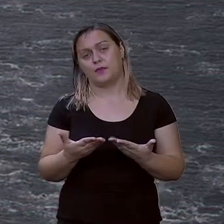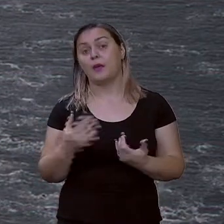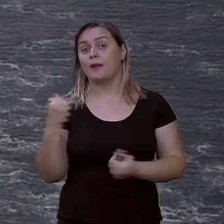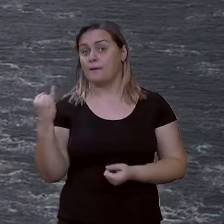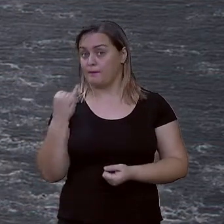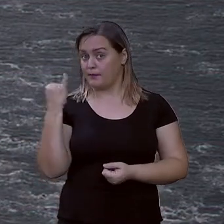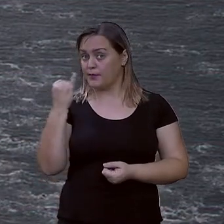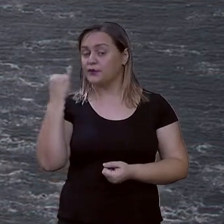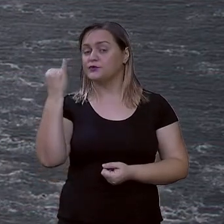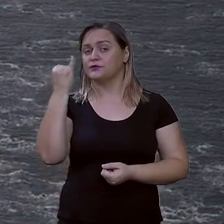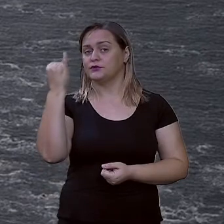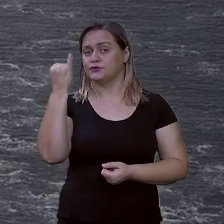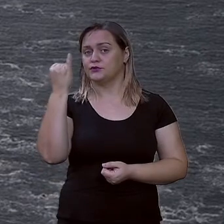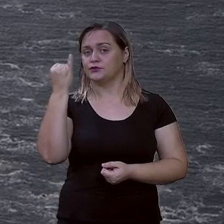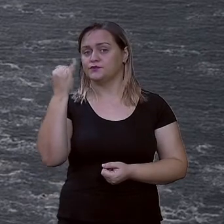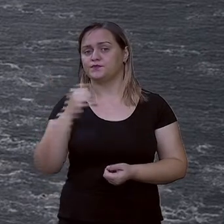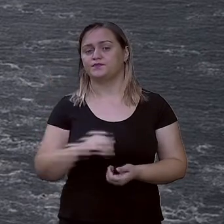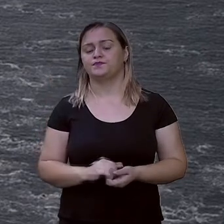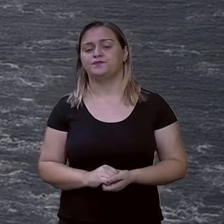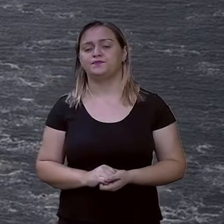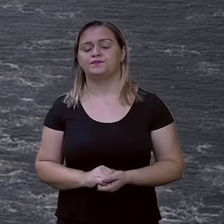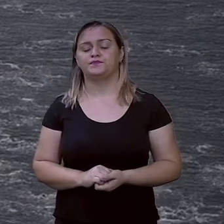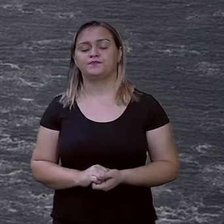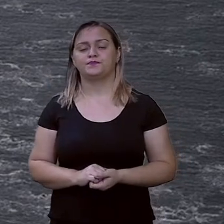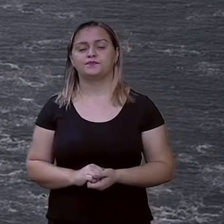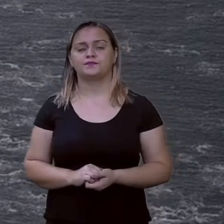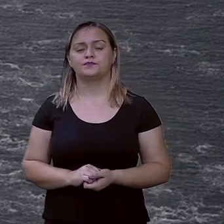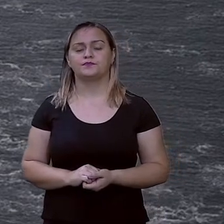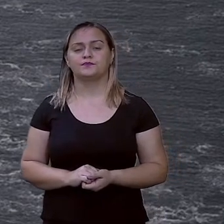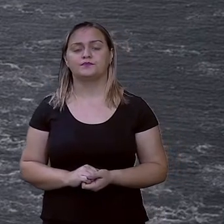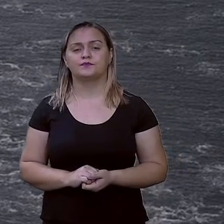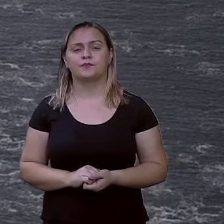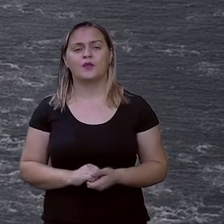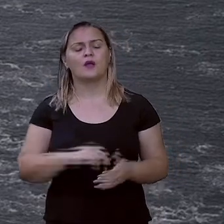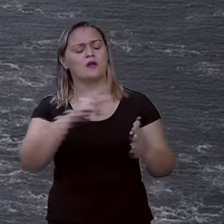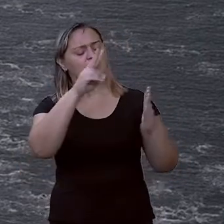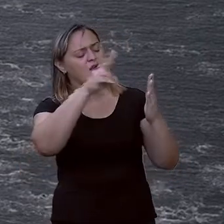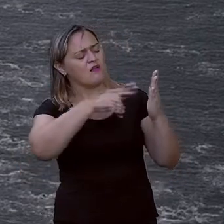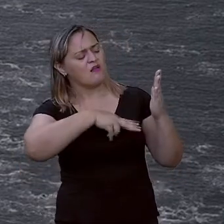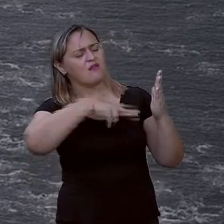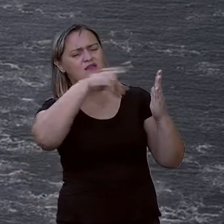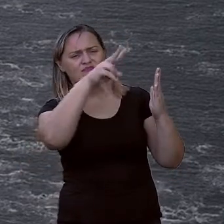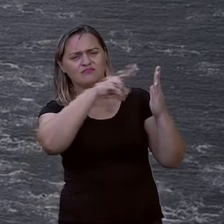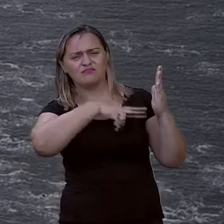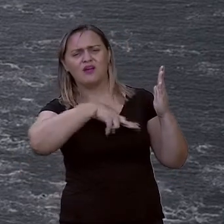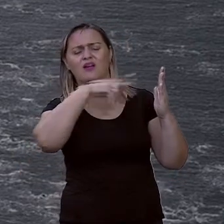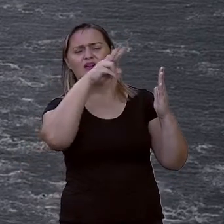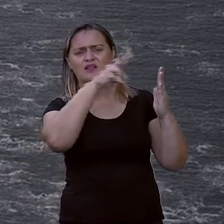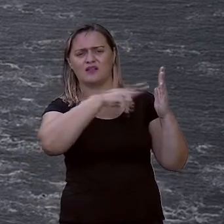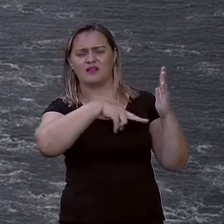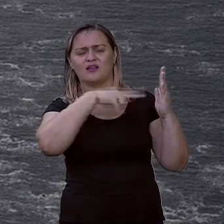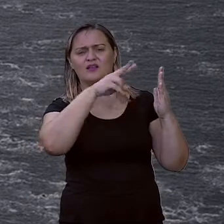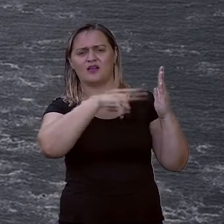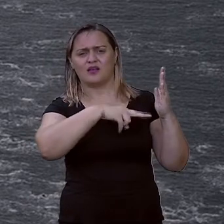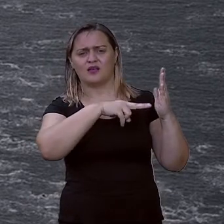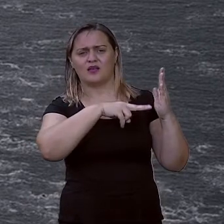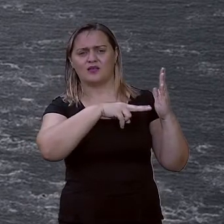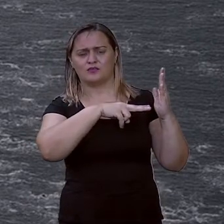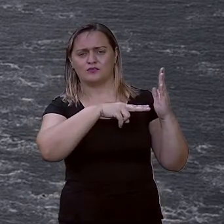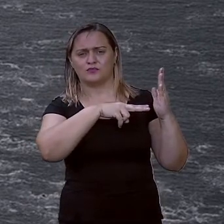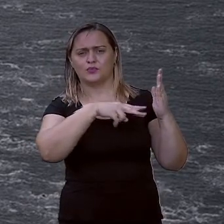agora. Muito importante, isso mesmo. Ler sobre o assunto que você quer opinar.